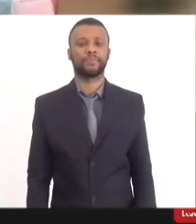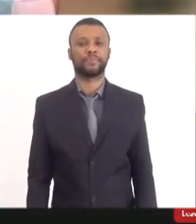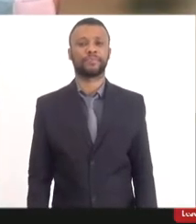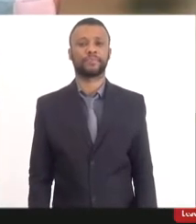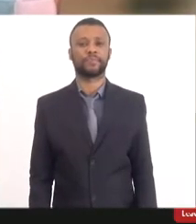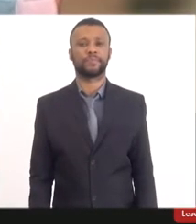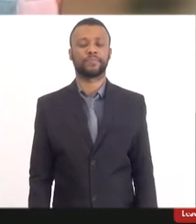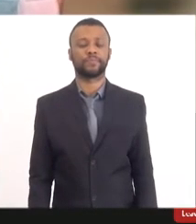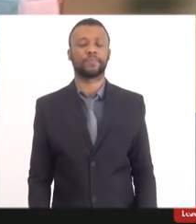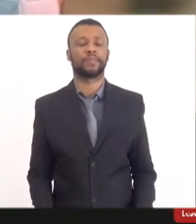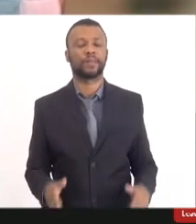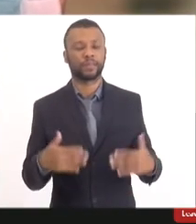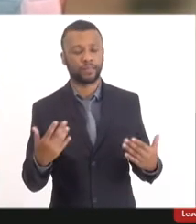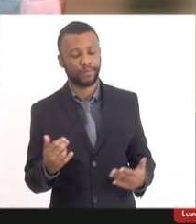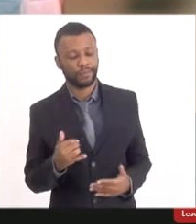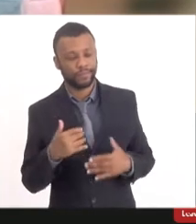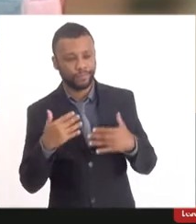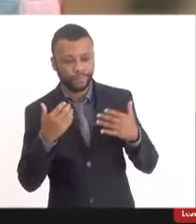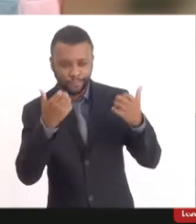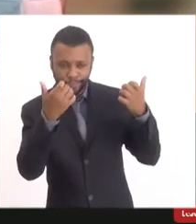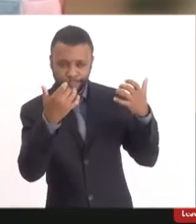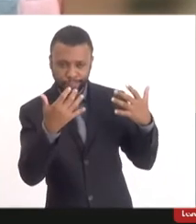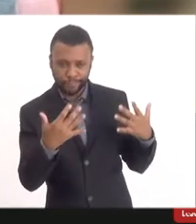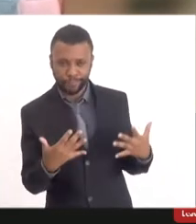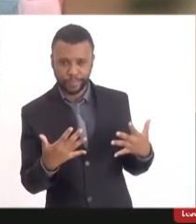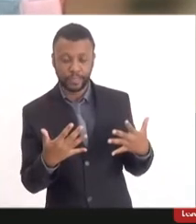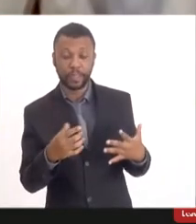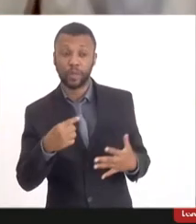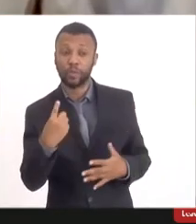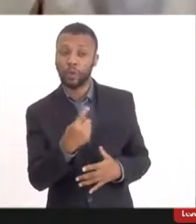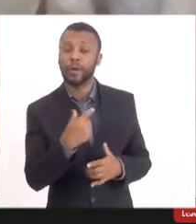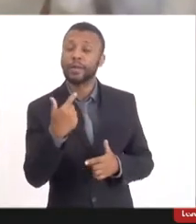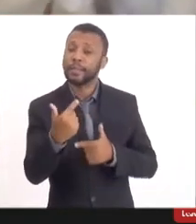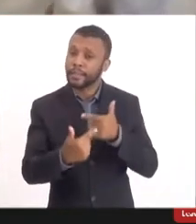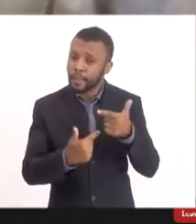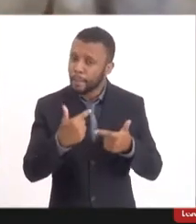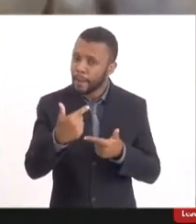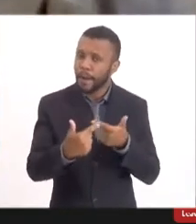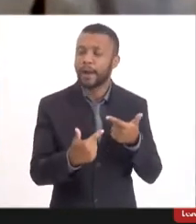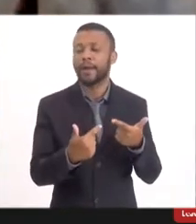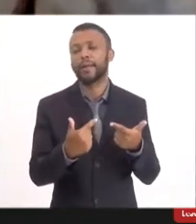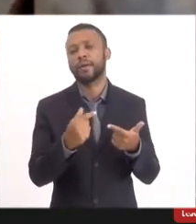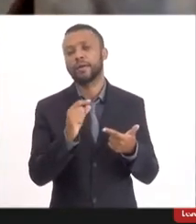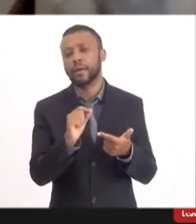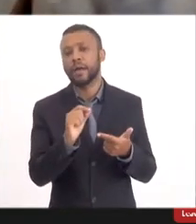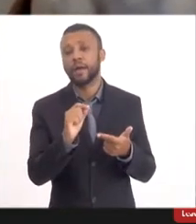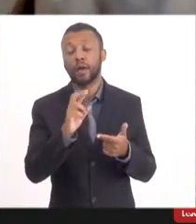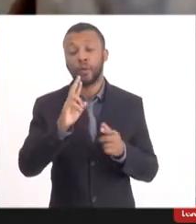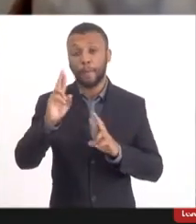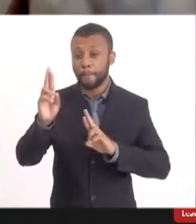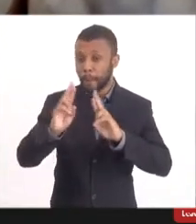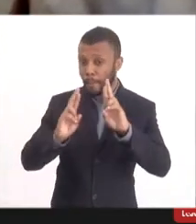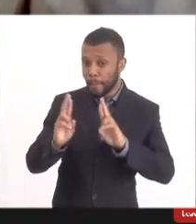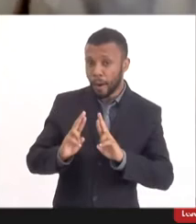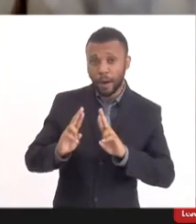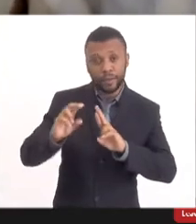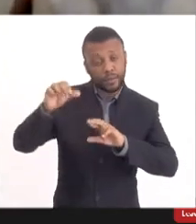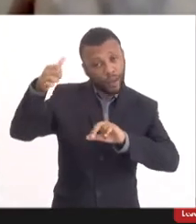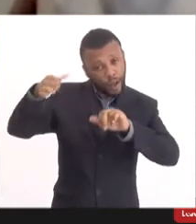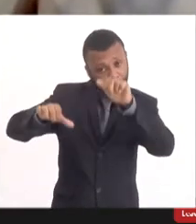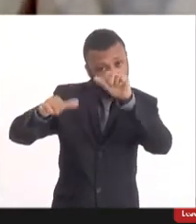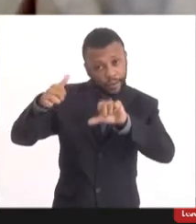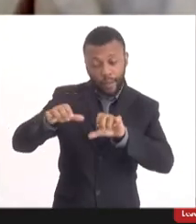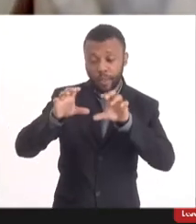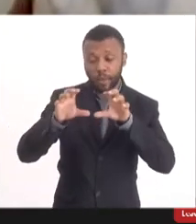Doutora, deputada, é o seguinte, a gente trabalha com resultados que são avaliados por um comitê